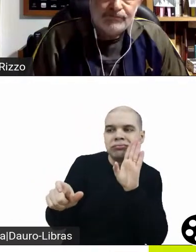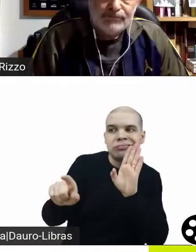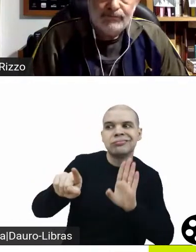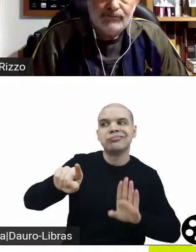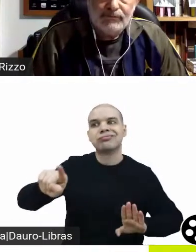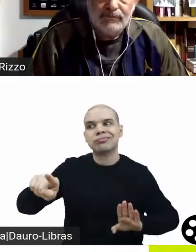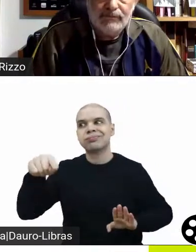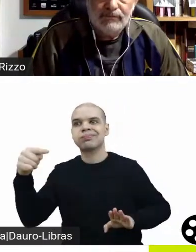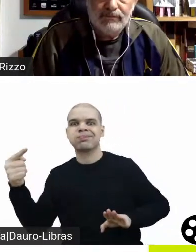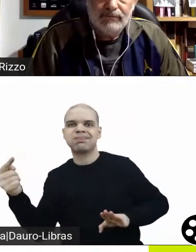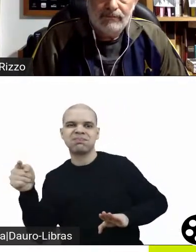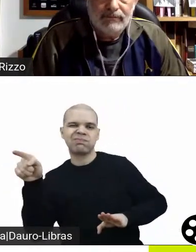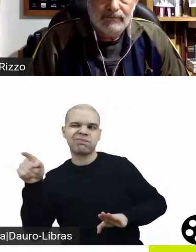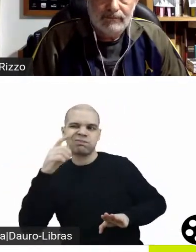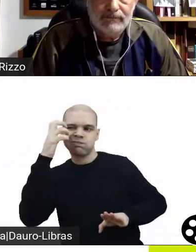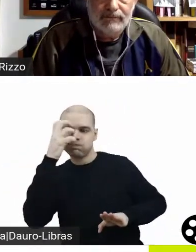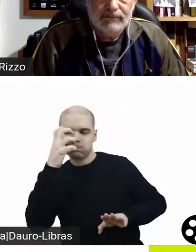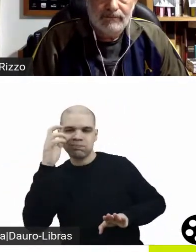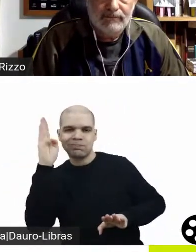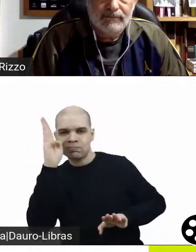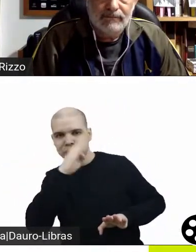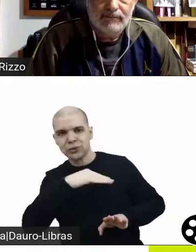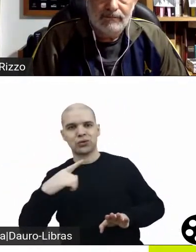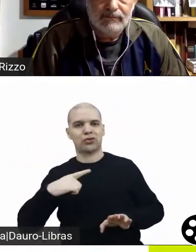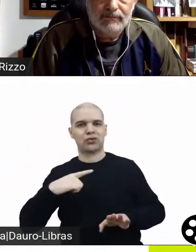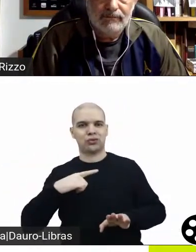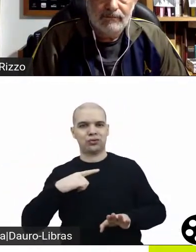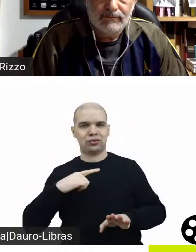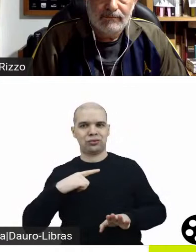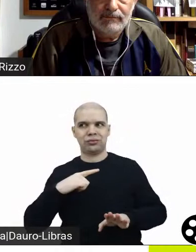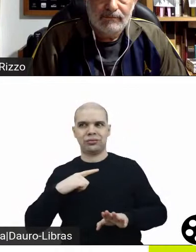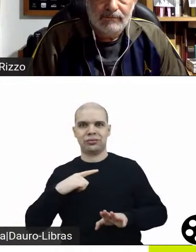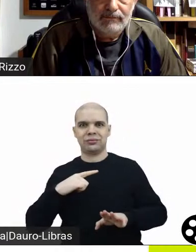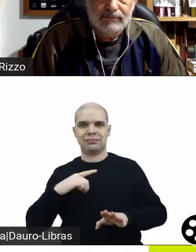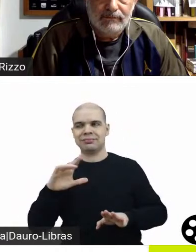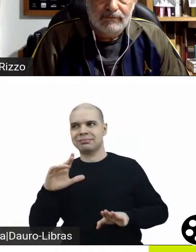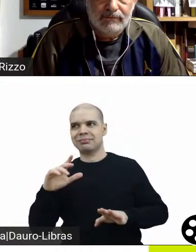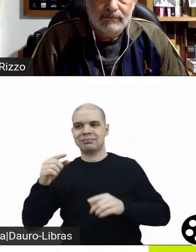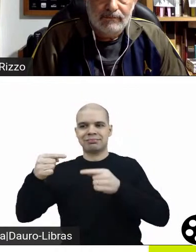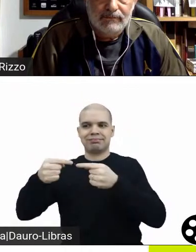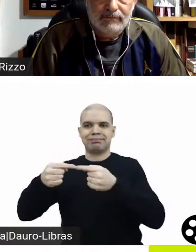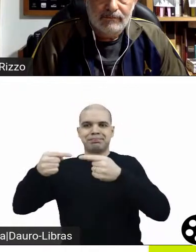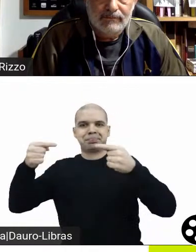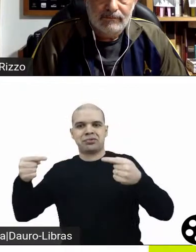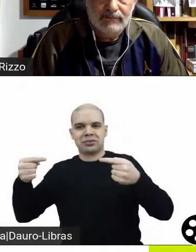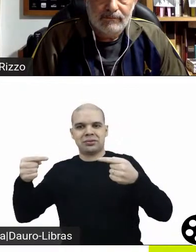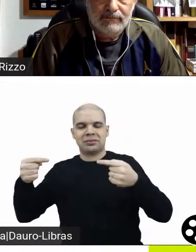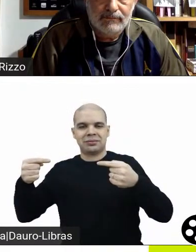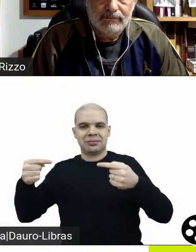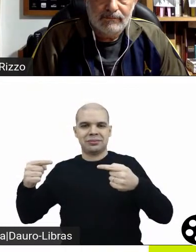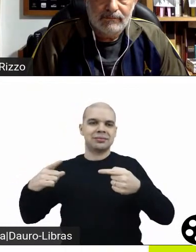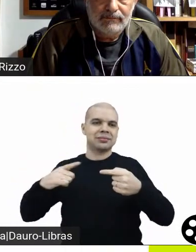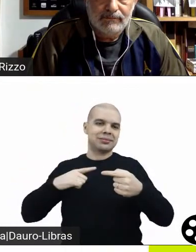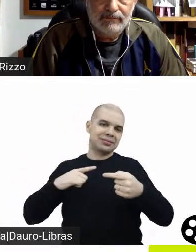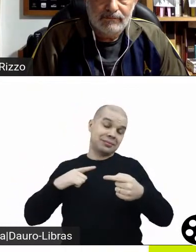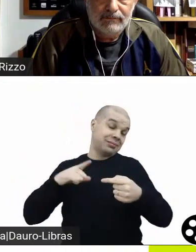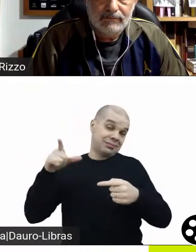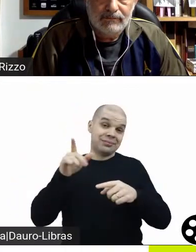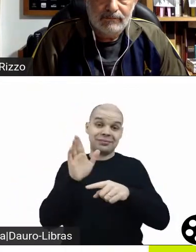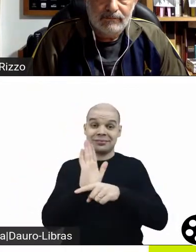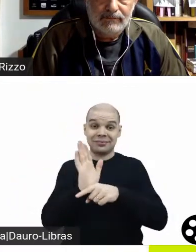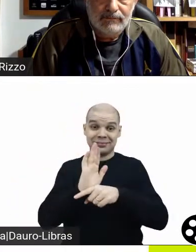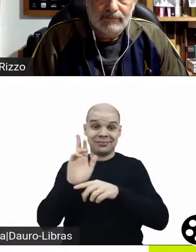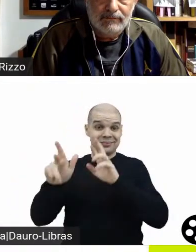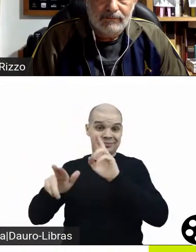narrativa, ela parte de um consumismo extremo até pelo menos uma consciência do que ela está fazendo no ato de